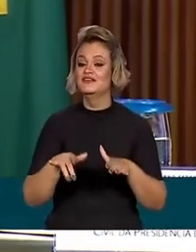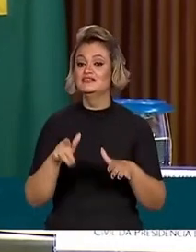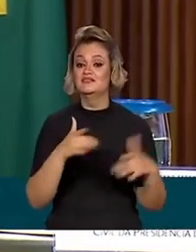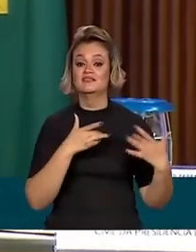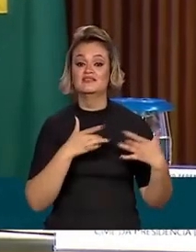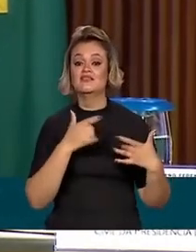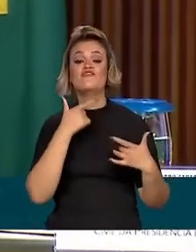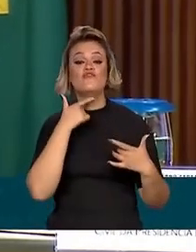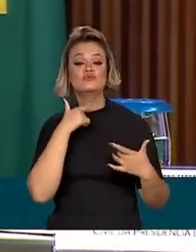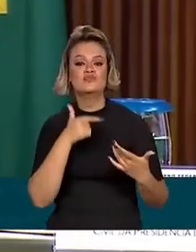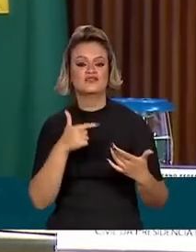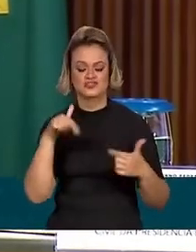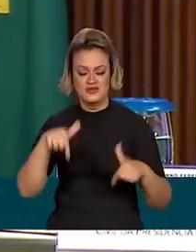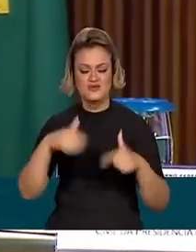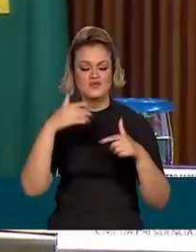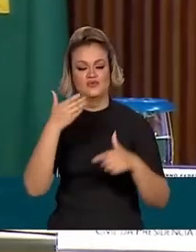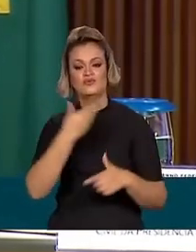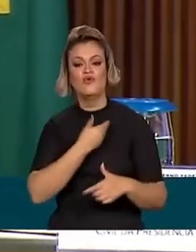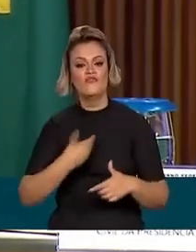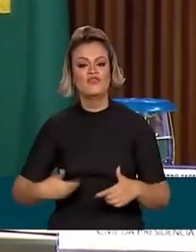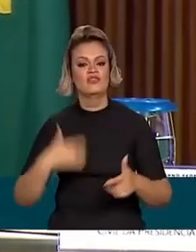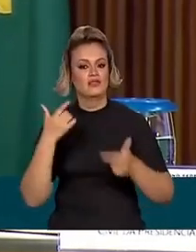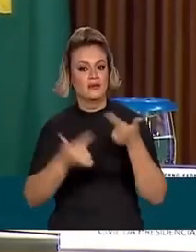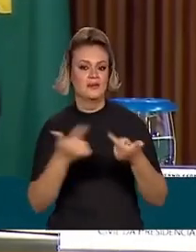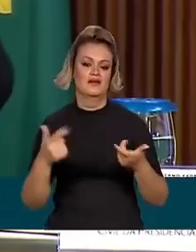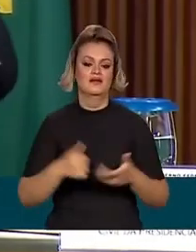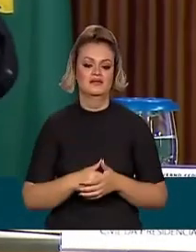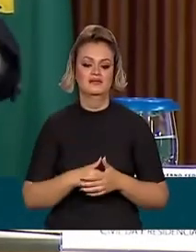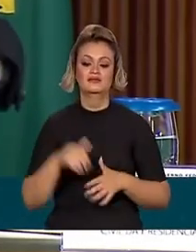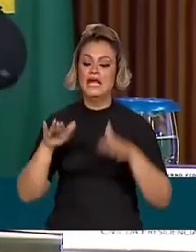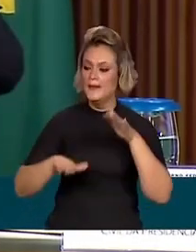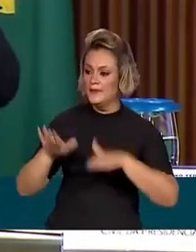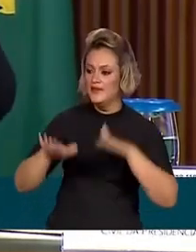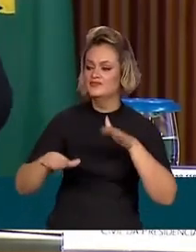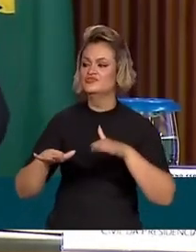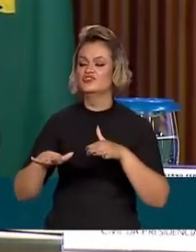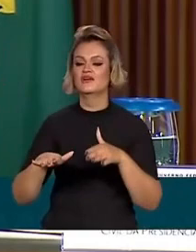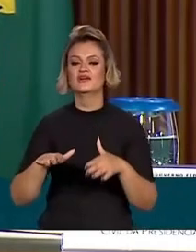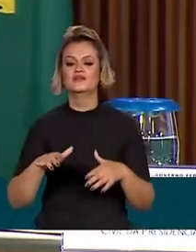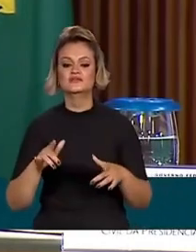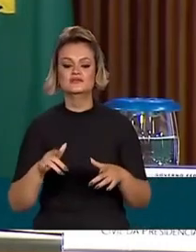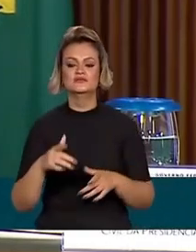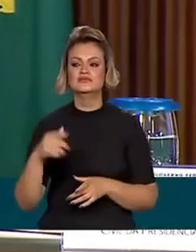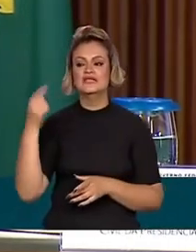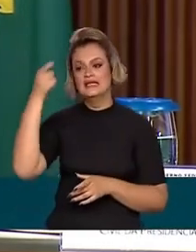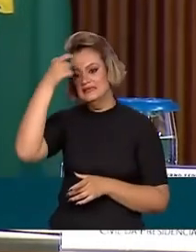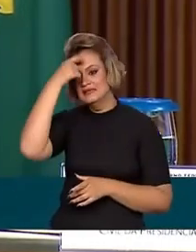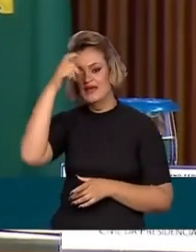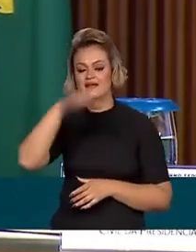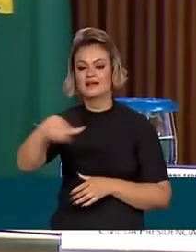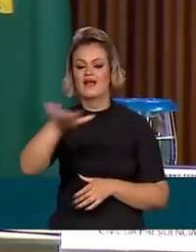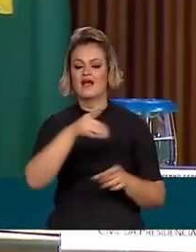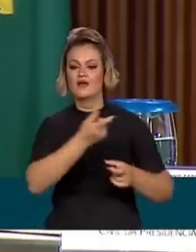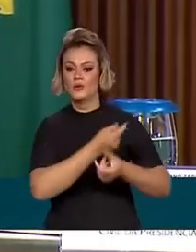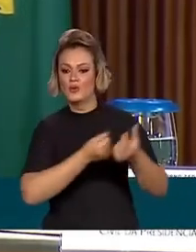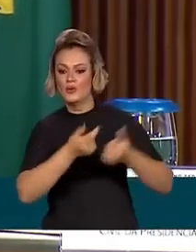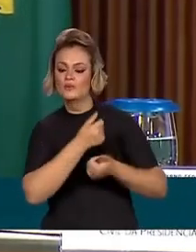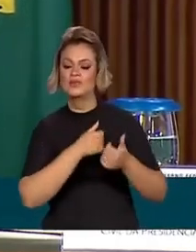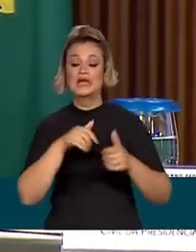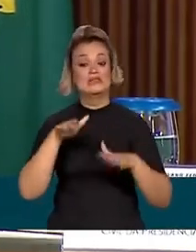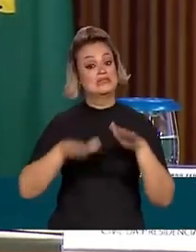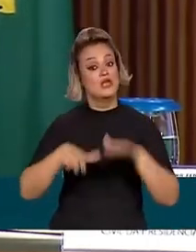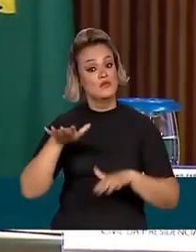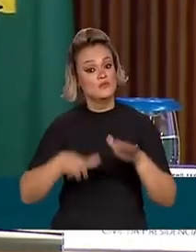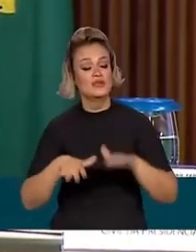disposição do governo. Vai depender muito da disposição e do discurso do pessoal da área econômica. Vai